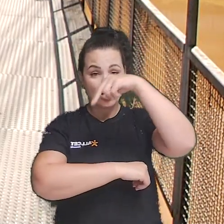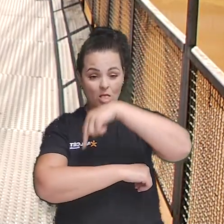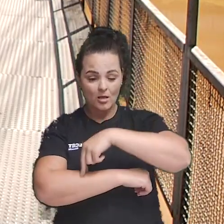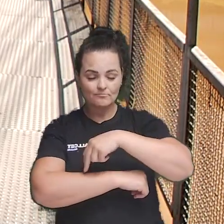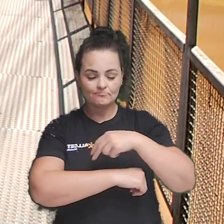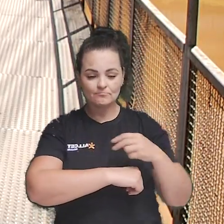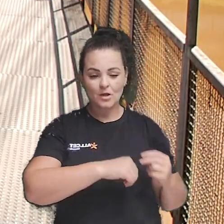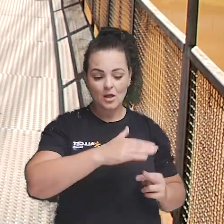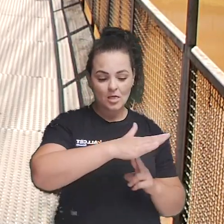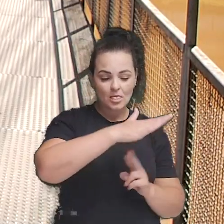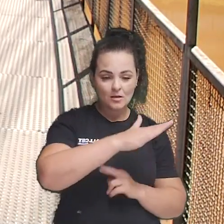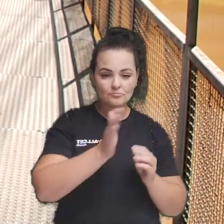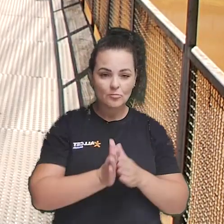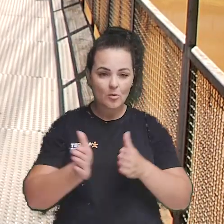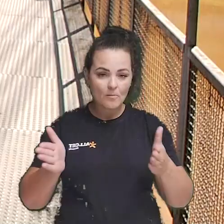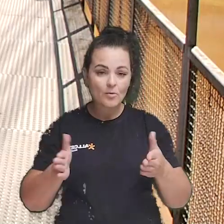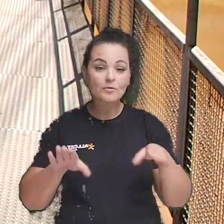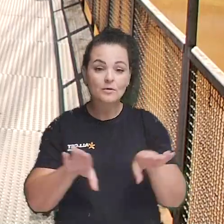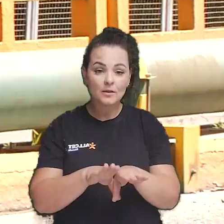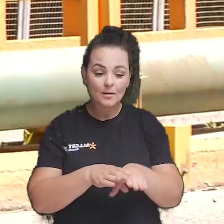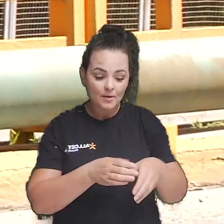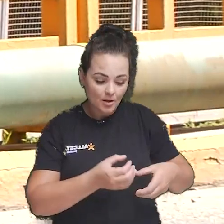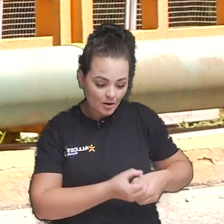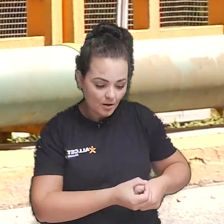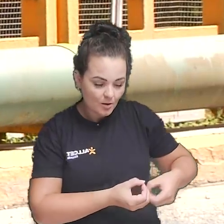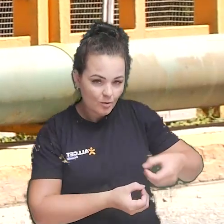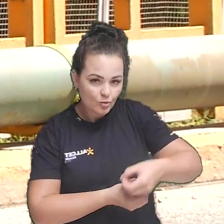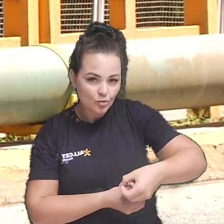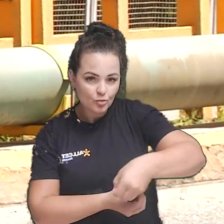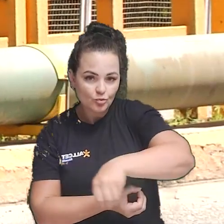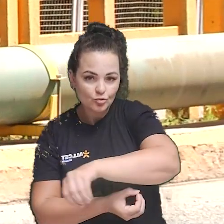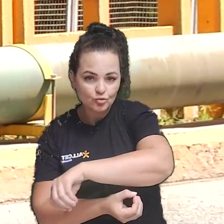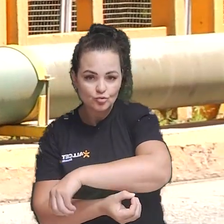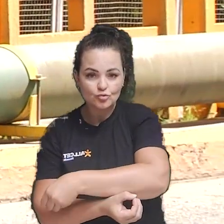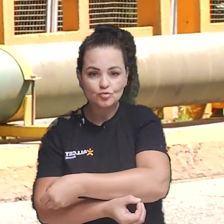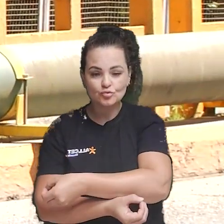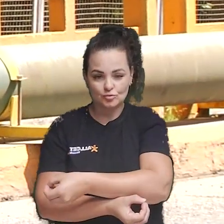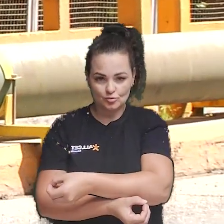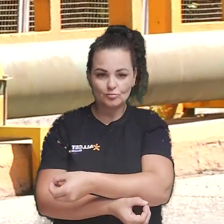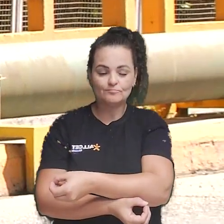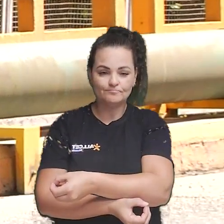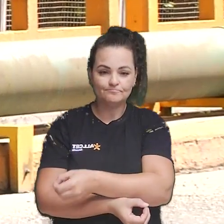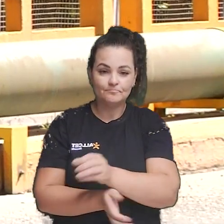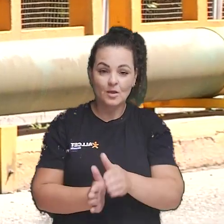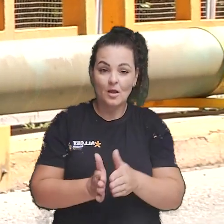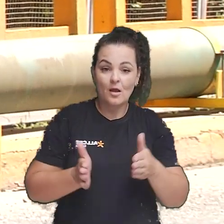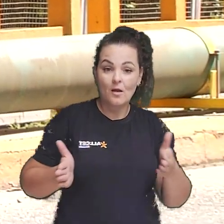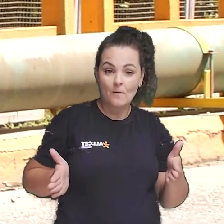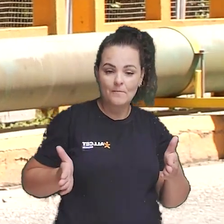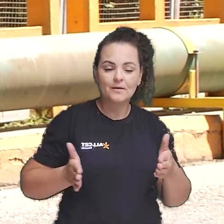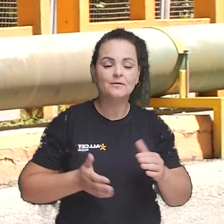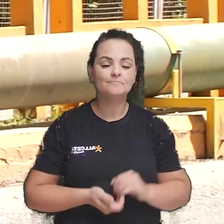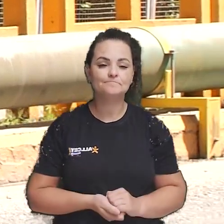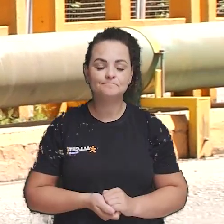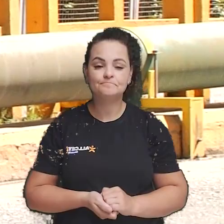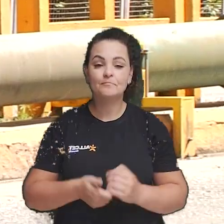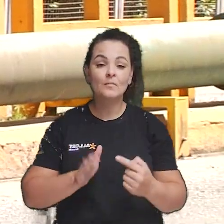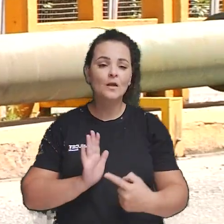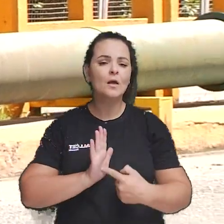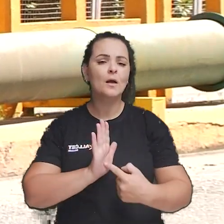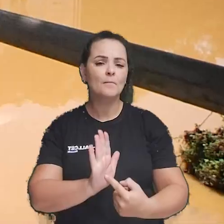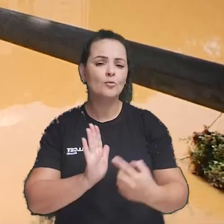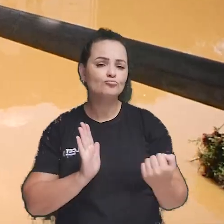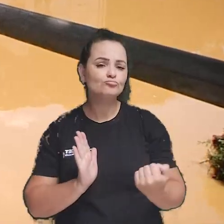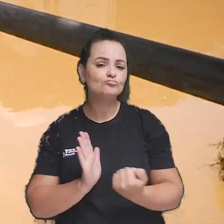estrutura, o alargamento das passarelas e o reposicionamento dos tubos de água que passam sobre a lateral da via.